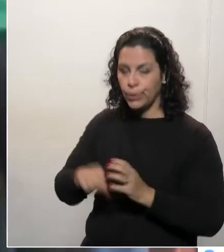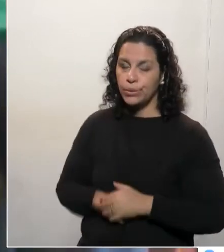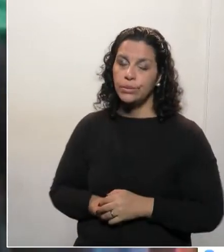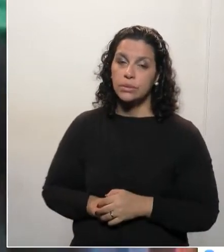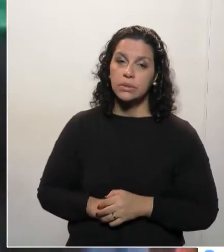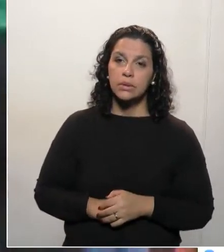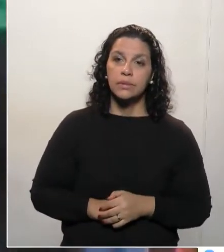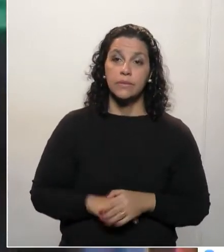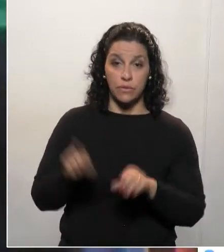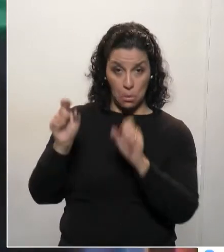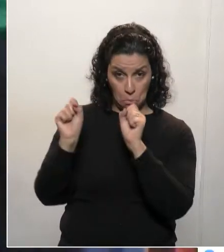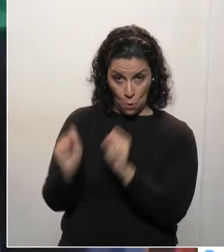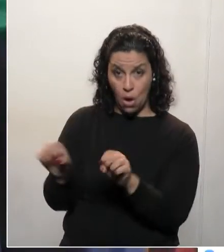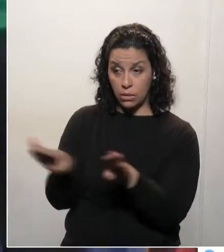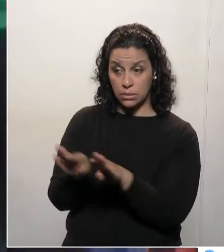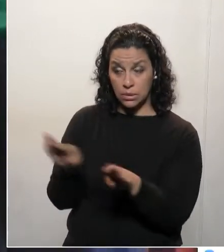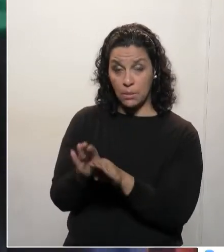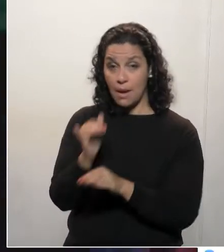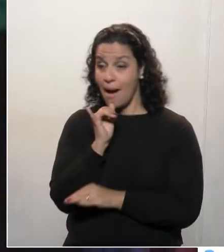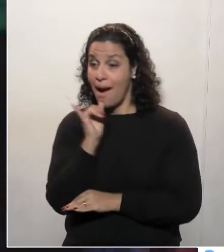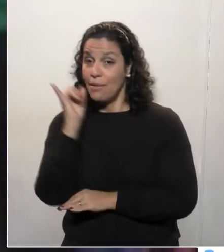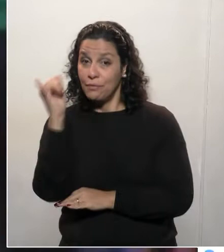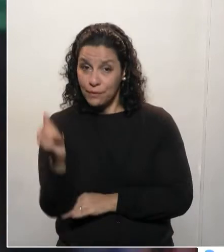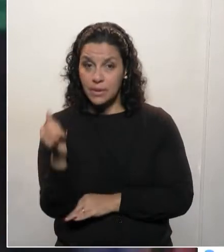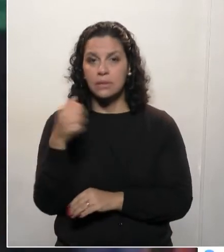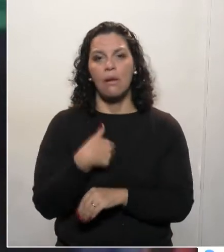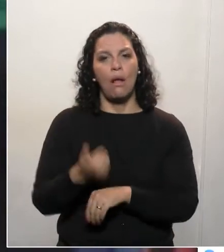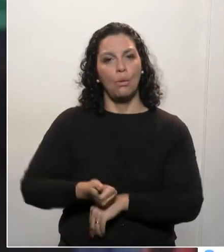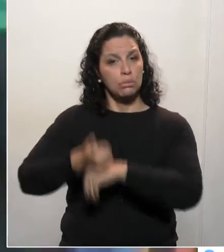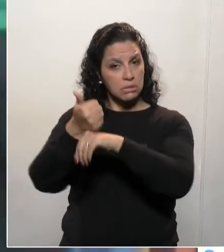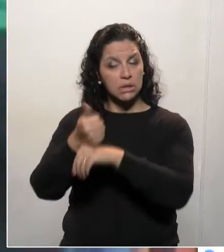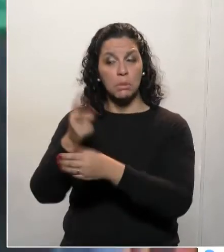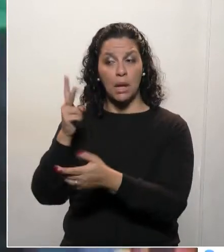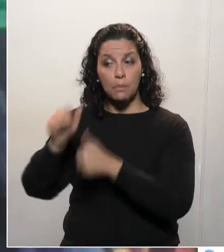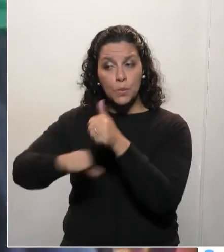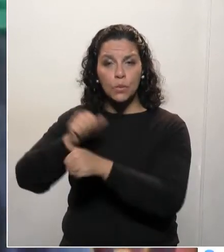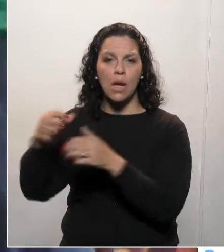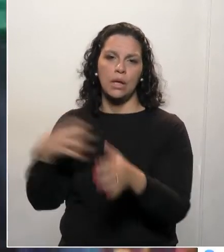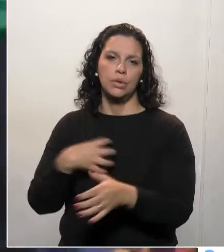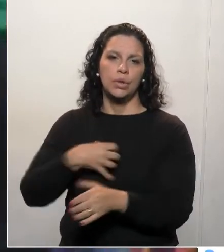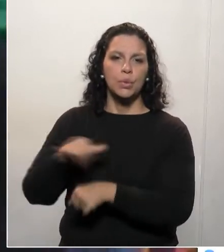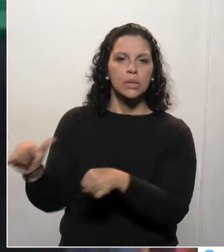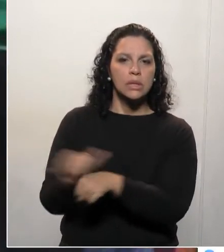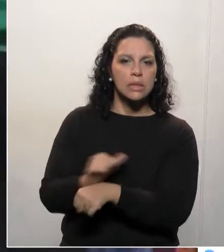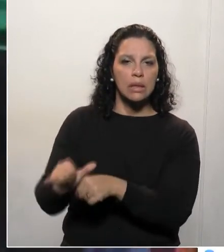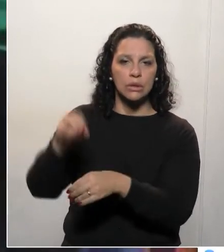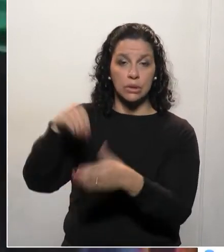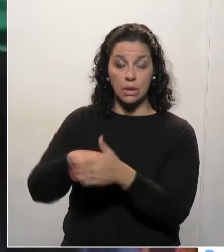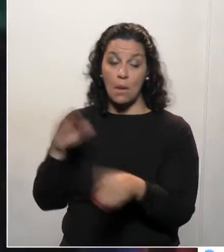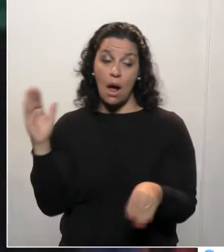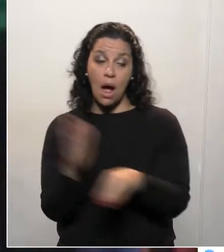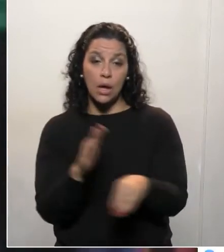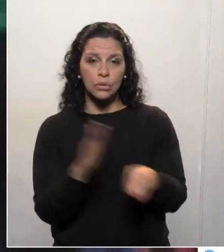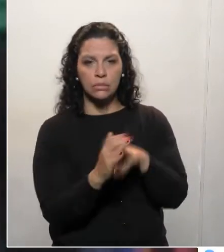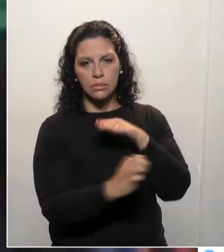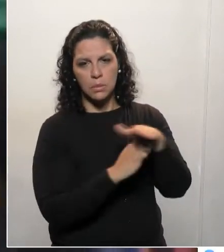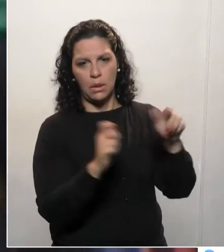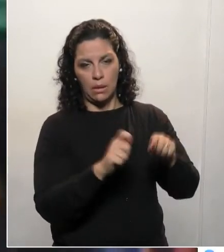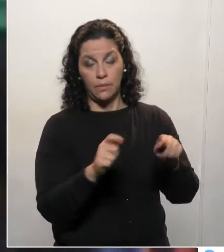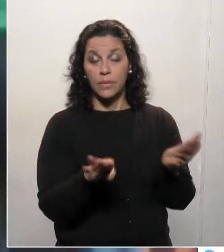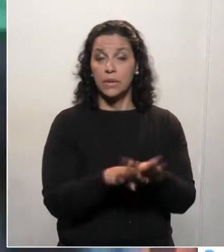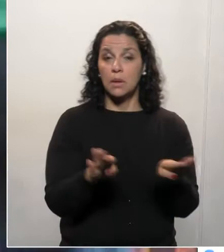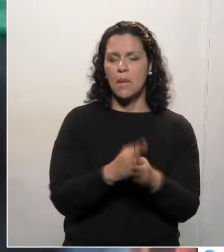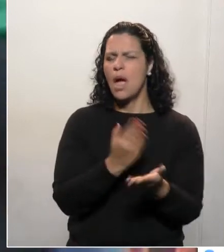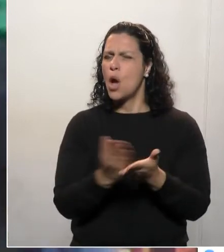líder do governo, se puder levar esse aí para frente, para que não deixe os nossos empresários na escura. E também, nos dias